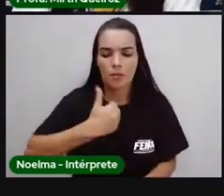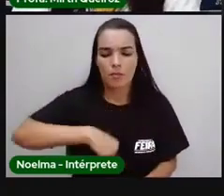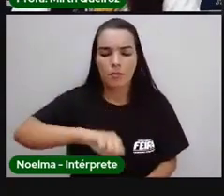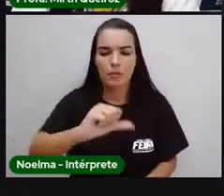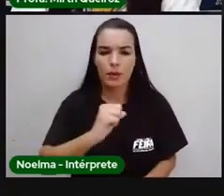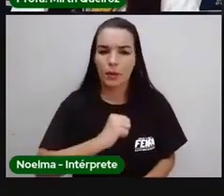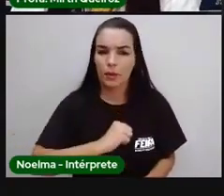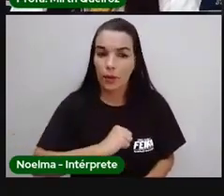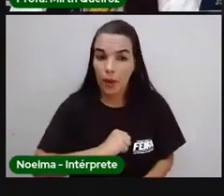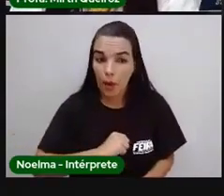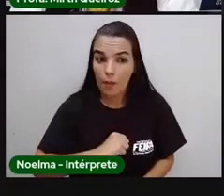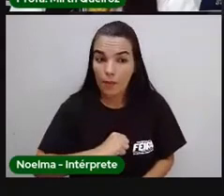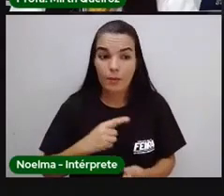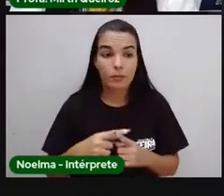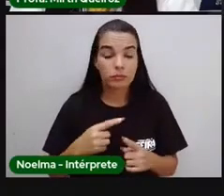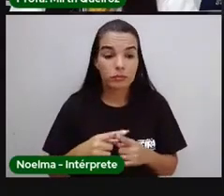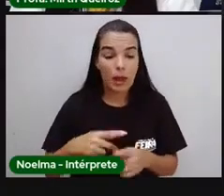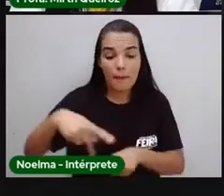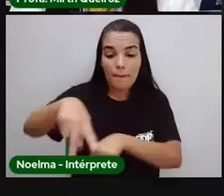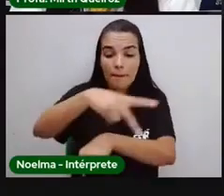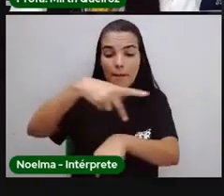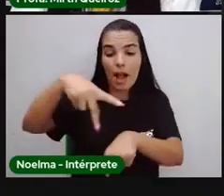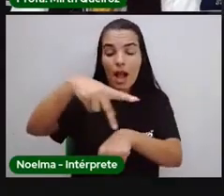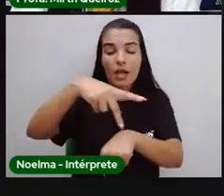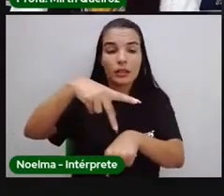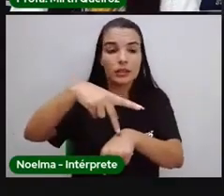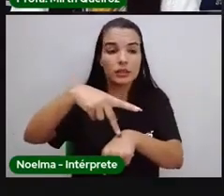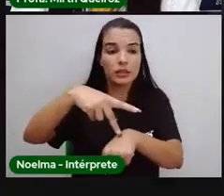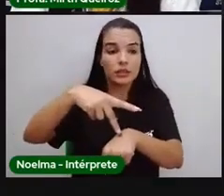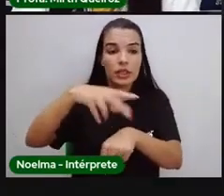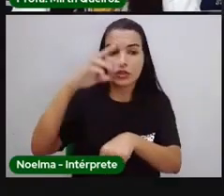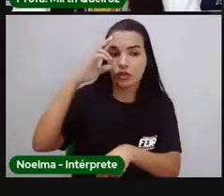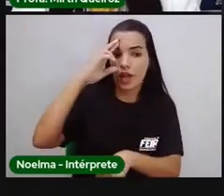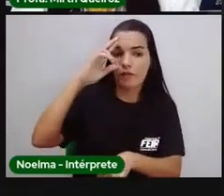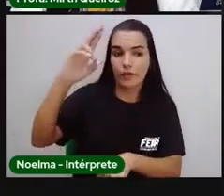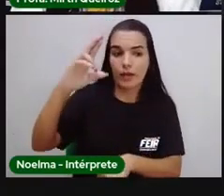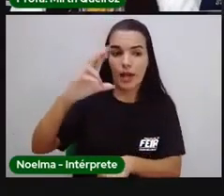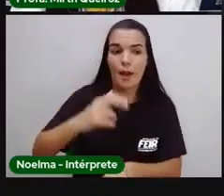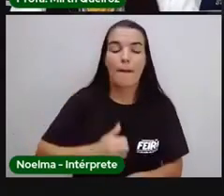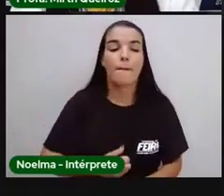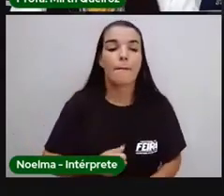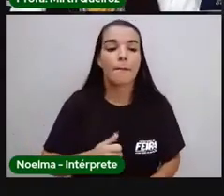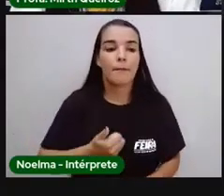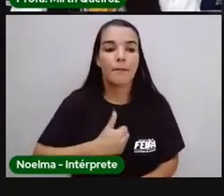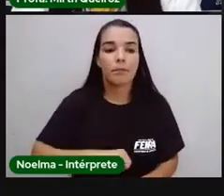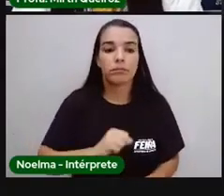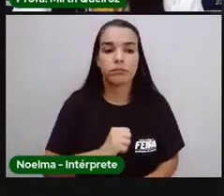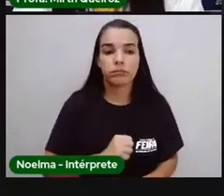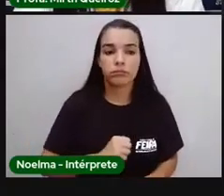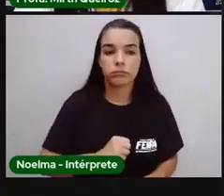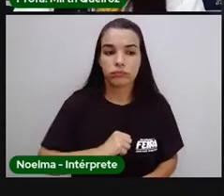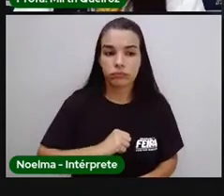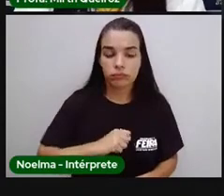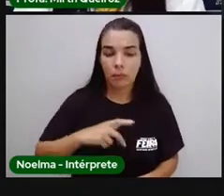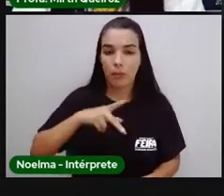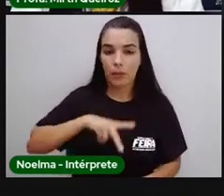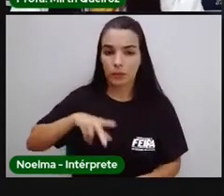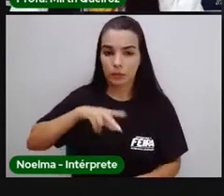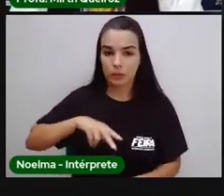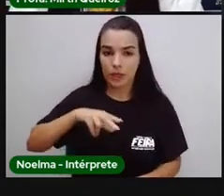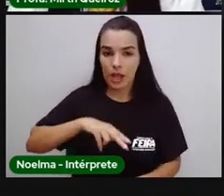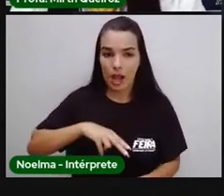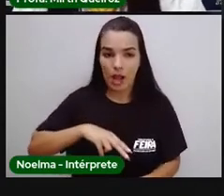liderados por Portugal e Espanha lançaram-se na conquista dos mares. E a gente vai entender